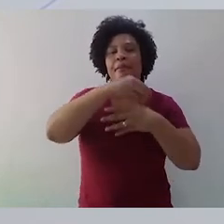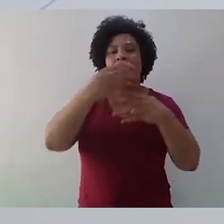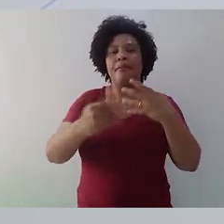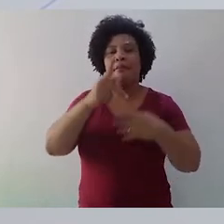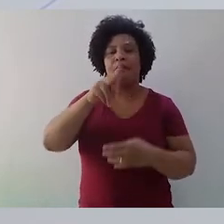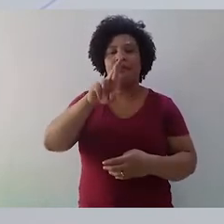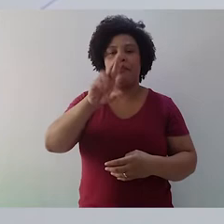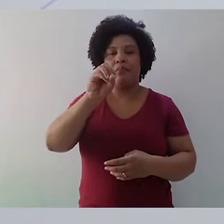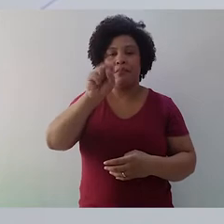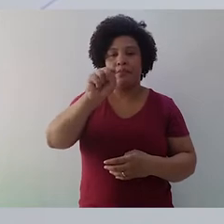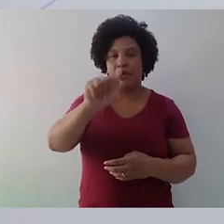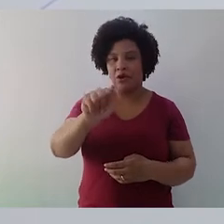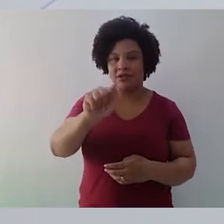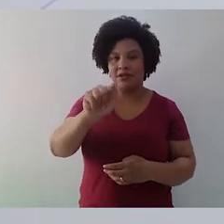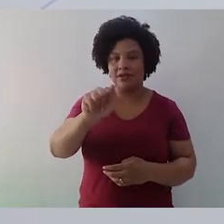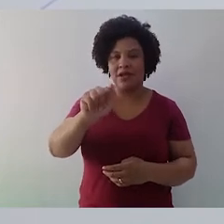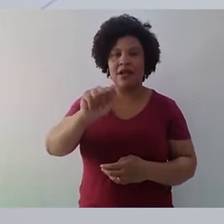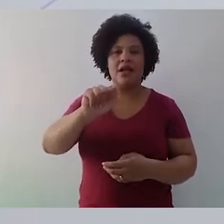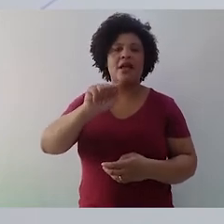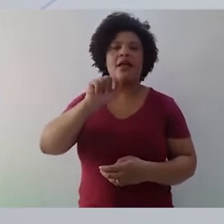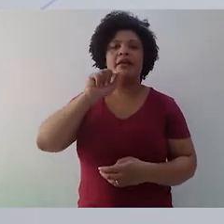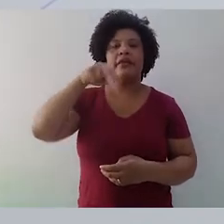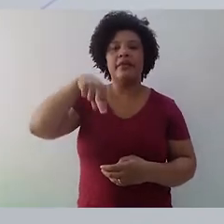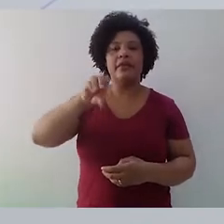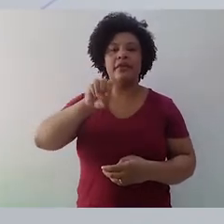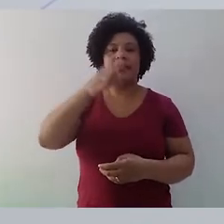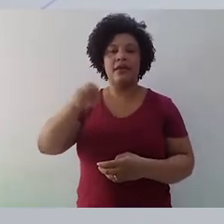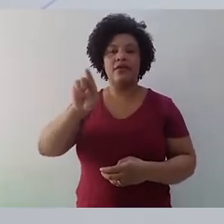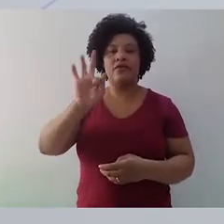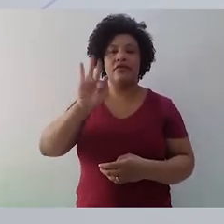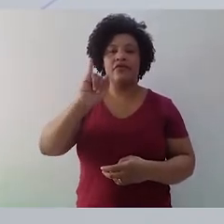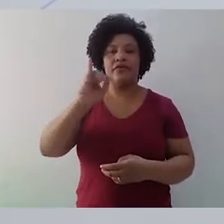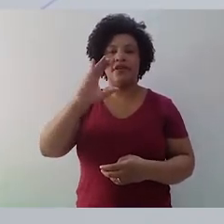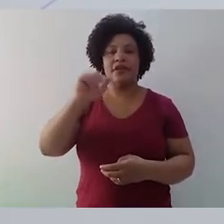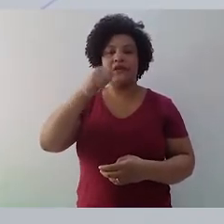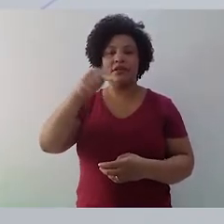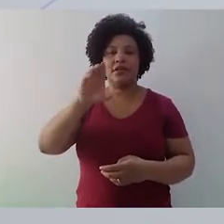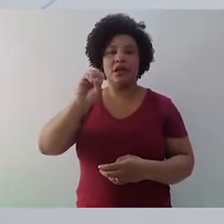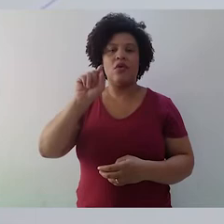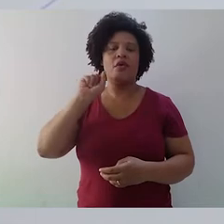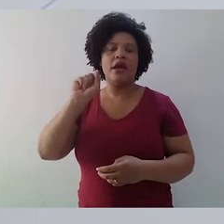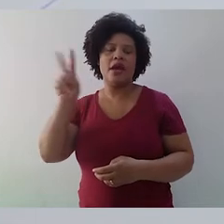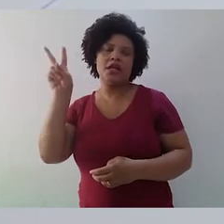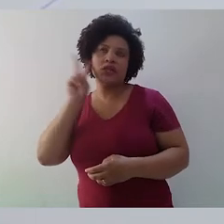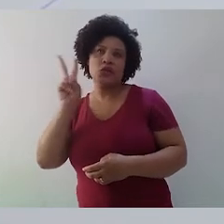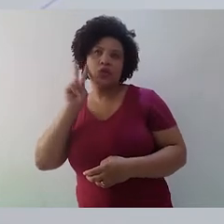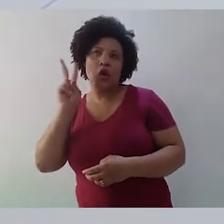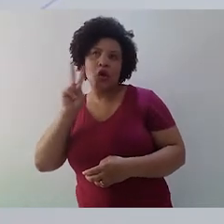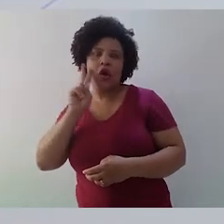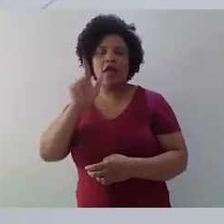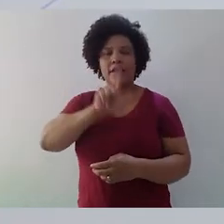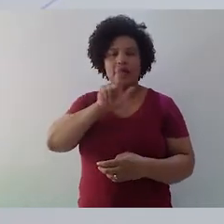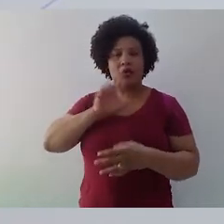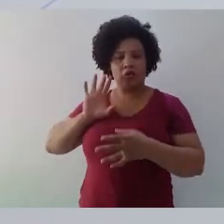ajudar a aplicar esses conhecimentos intercalando história e literatura ao mesmo tempo. Ora, então a